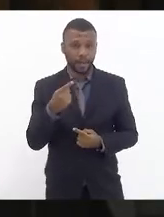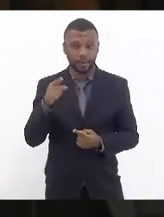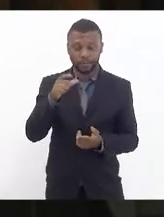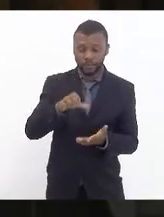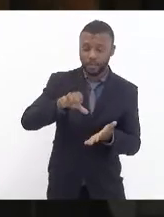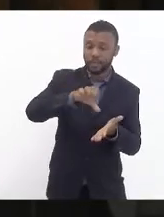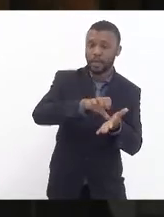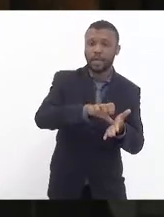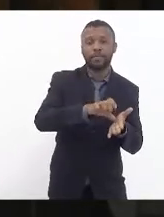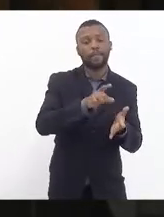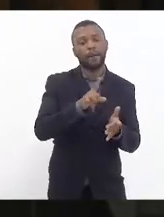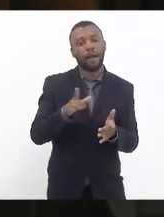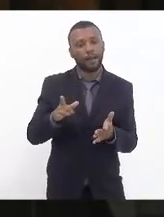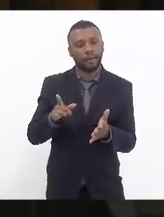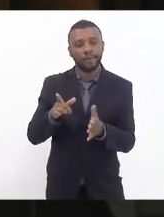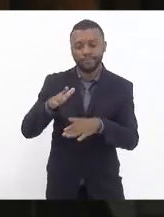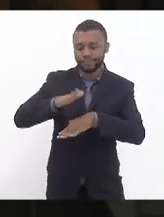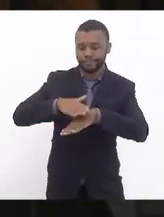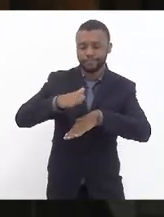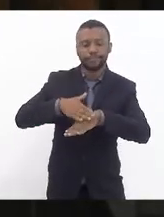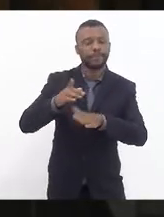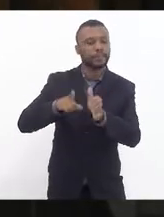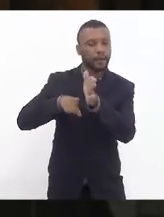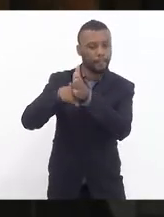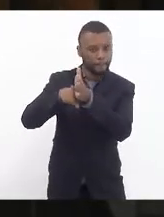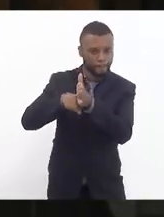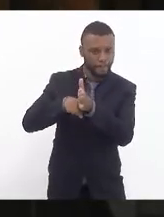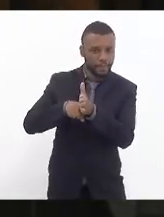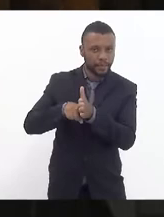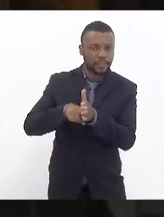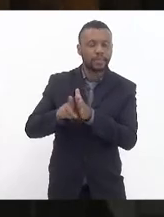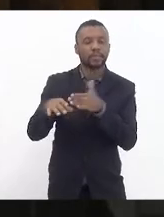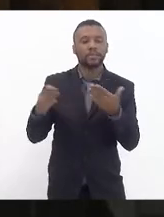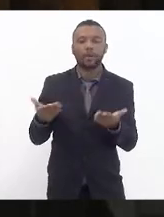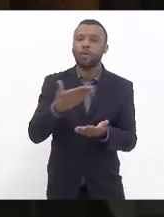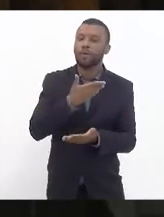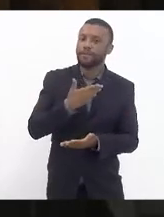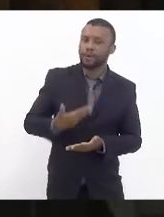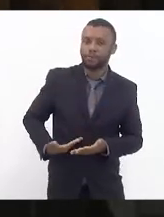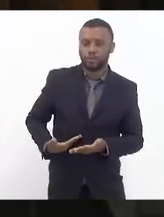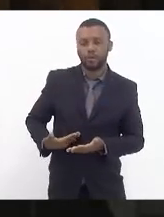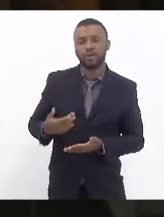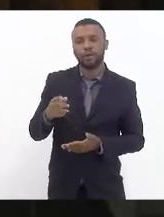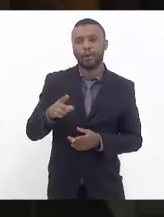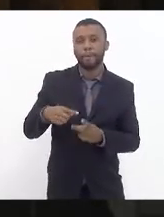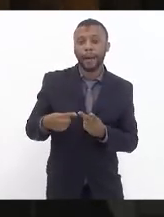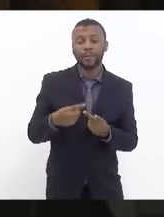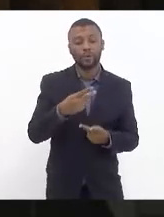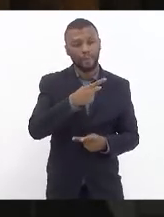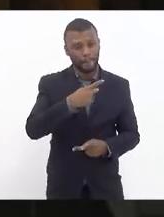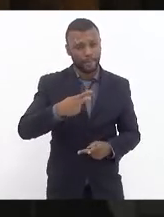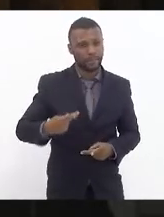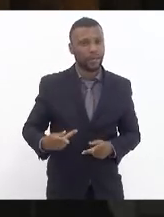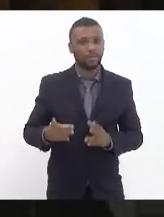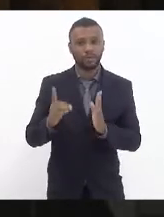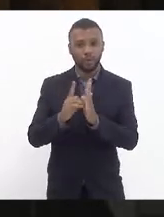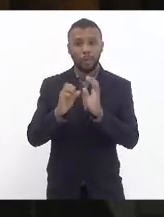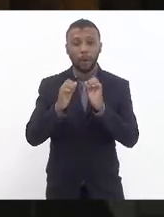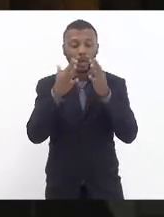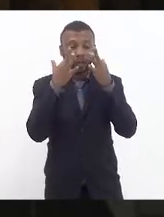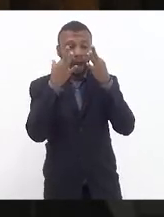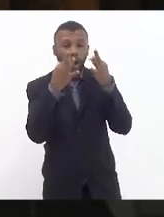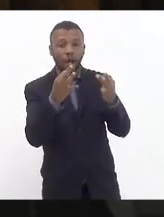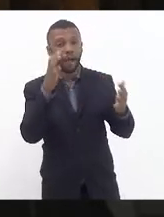a perícia. Então, que o Estado junto ao governador e ao presidente do Detran possa estar olhando com carinho